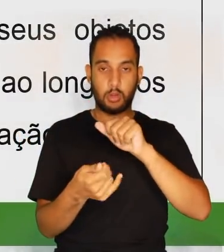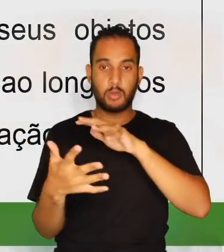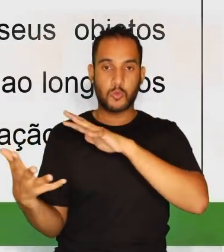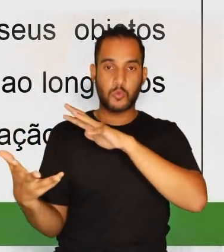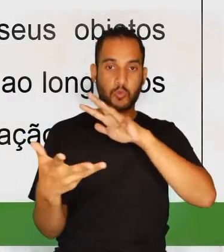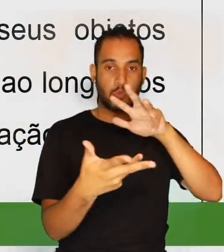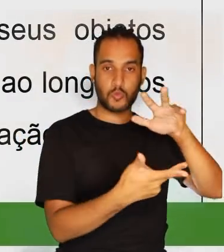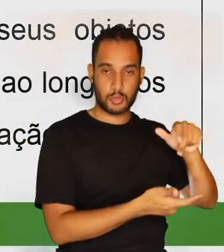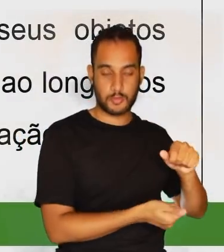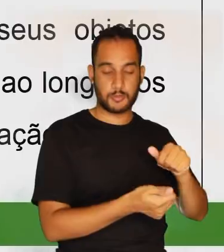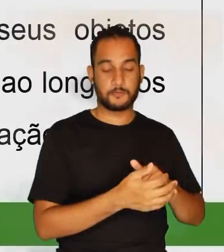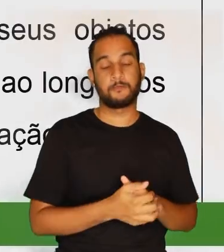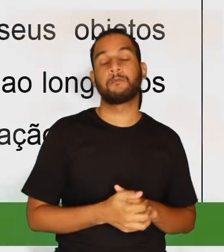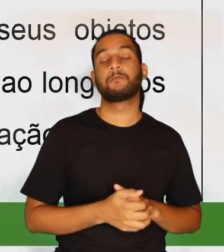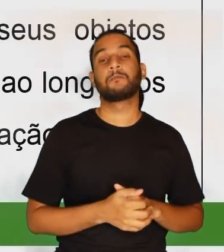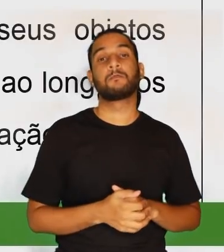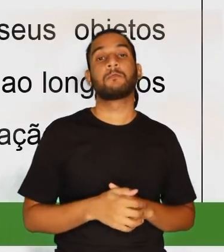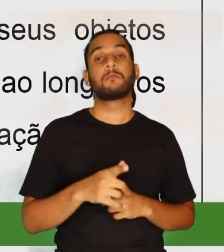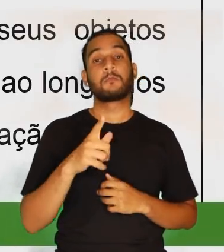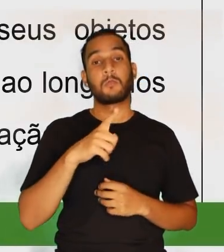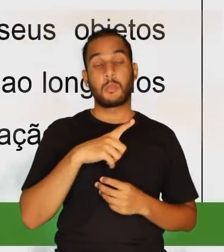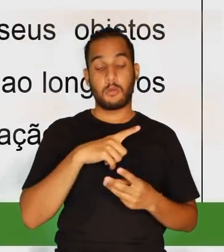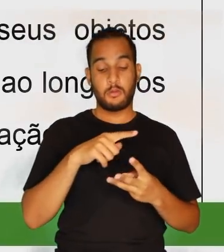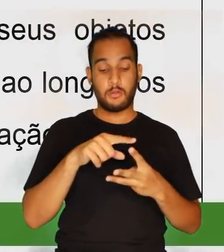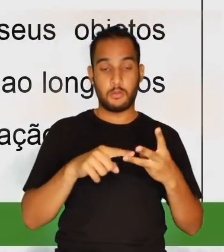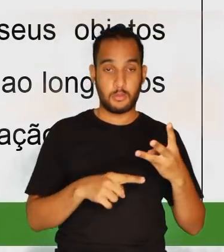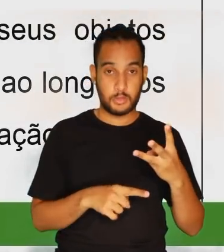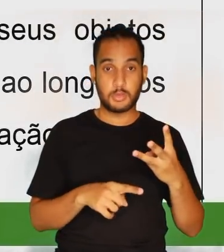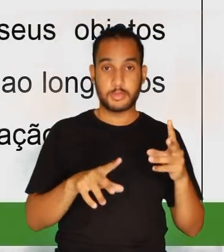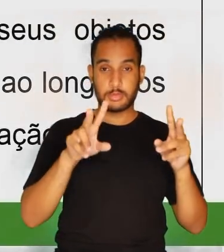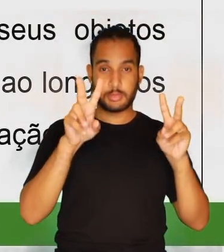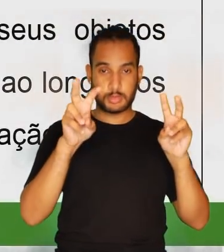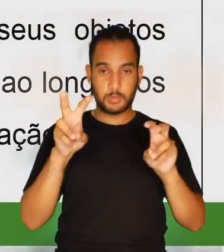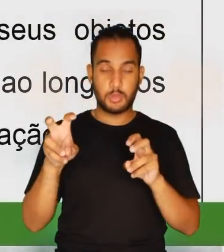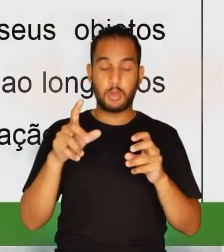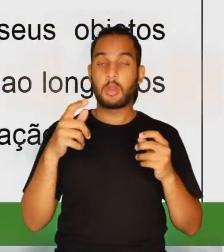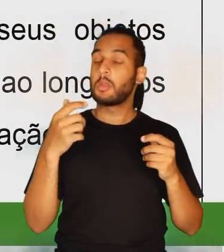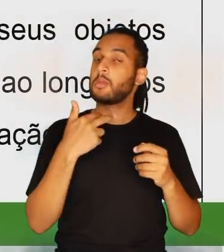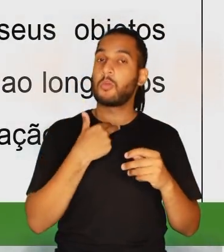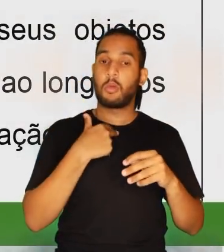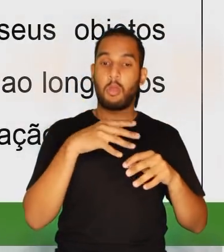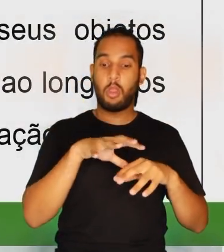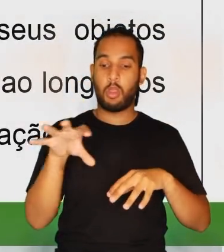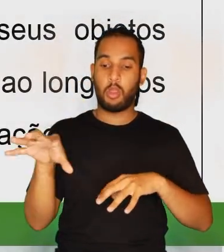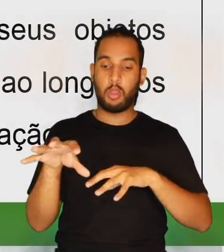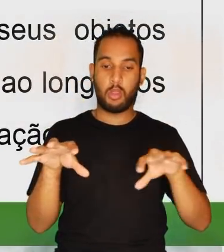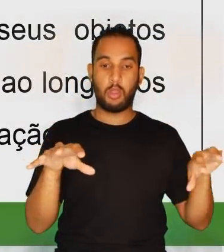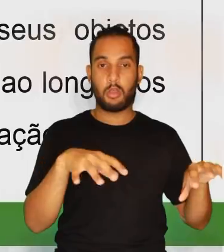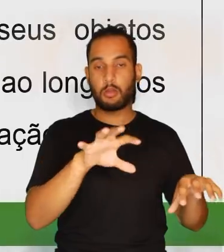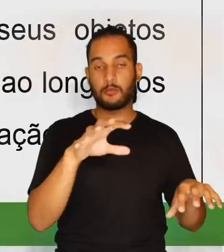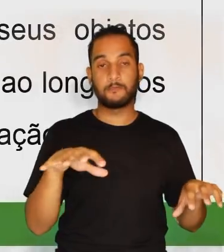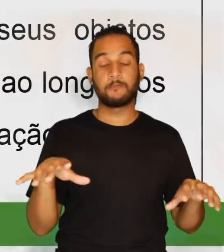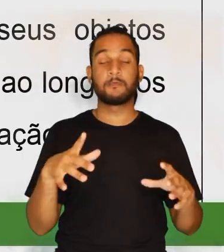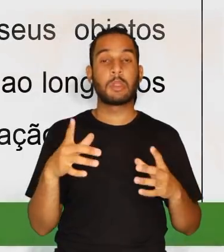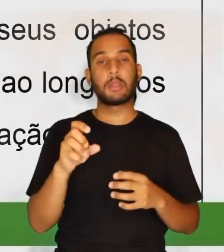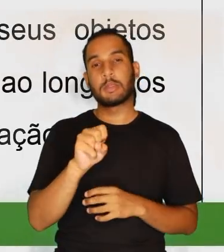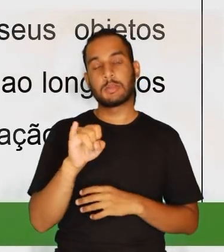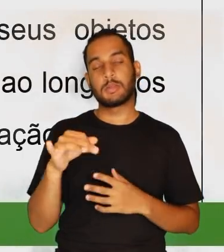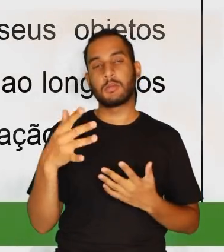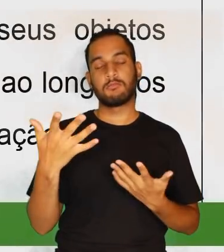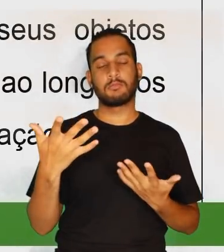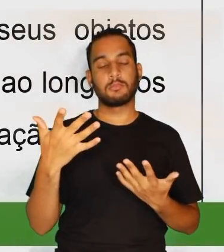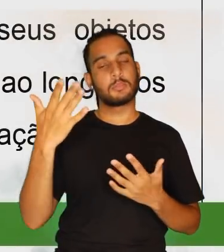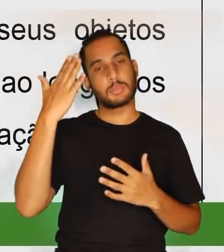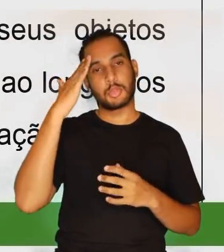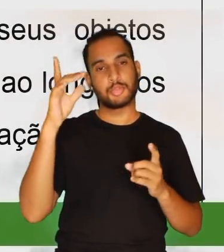Tem que prestar atenção que essas unidades temáticas, elas não devem ser separadas. De uma